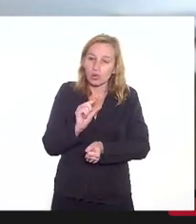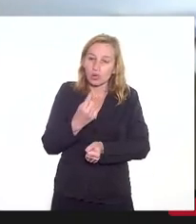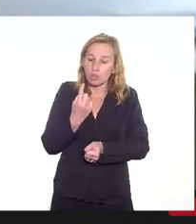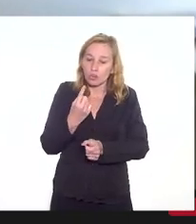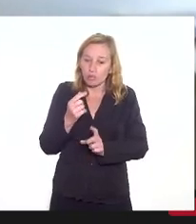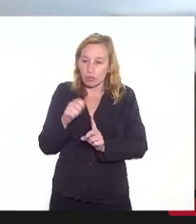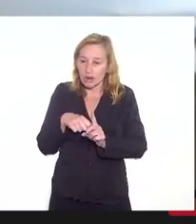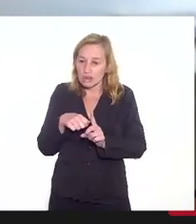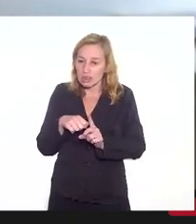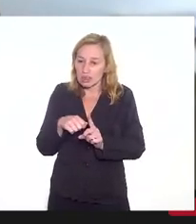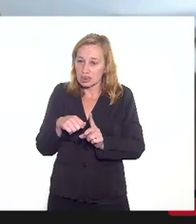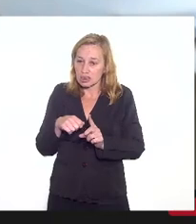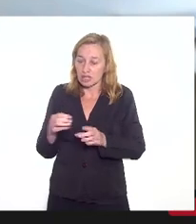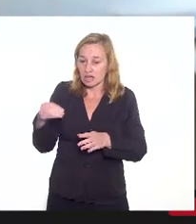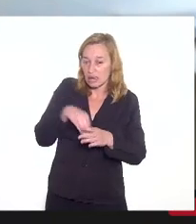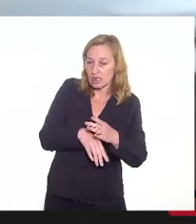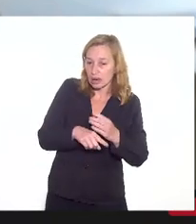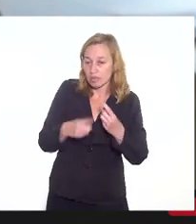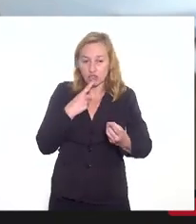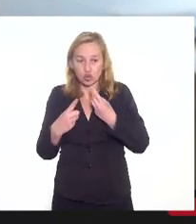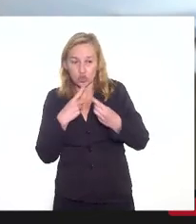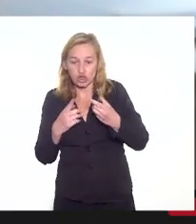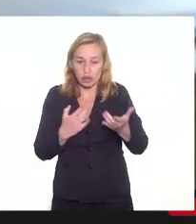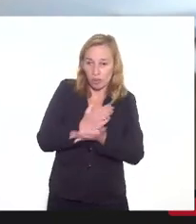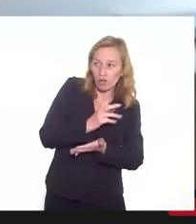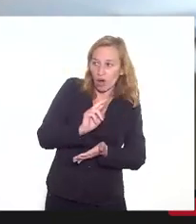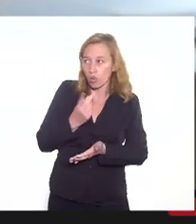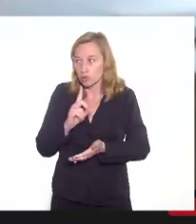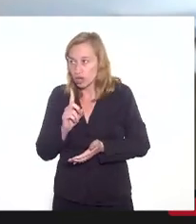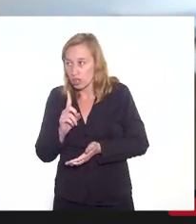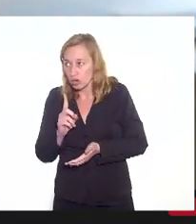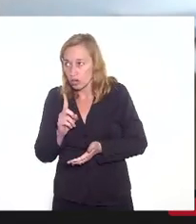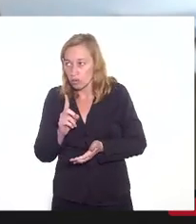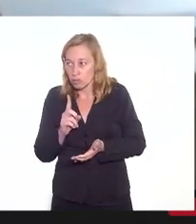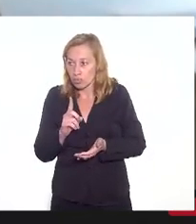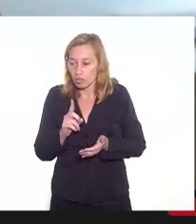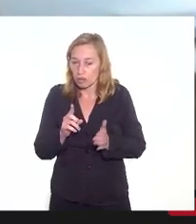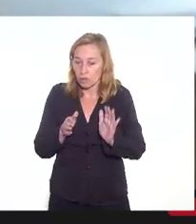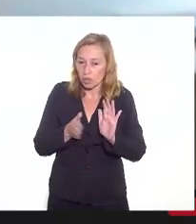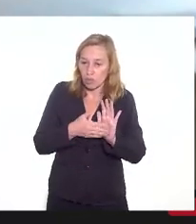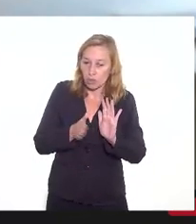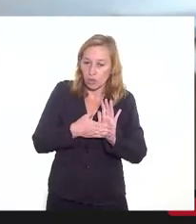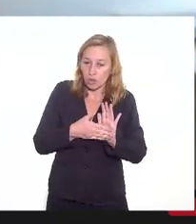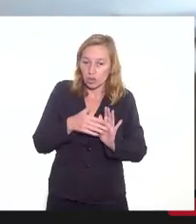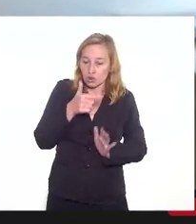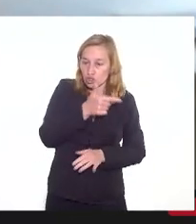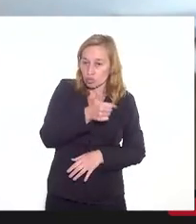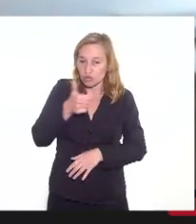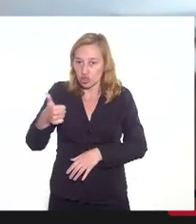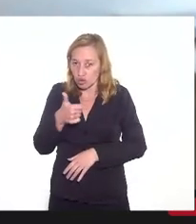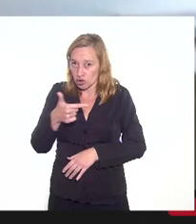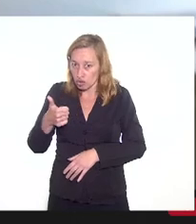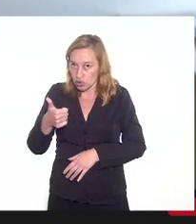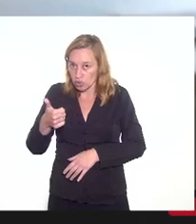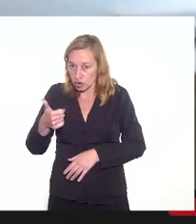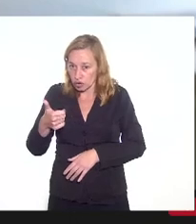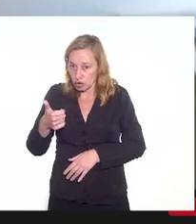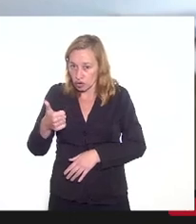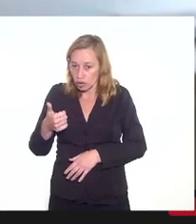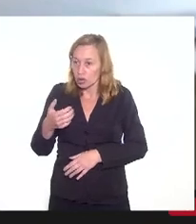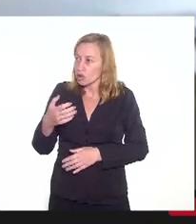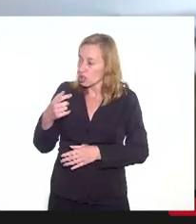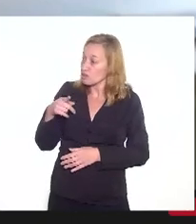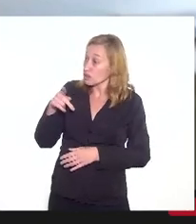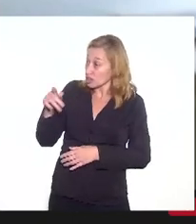discutir e aprovar ou não aprovar essas propostas em 2022. Eu queria que você